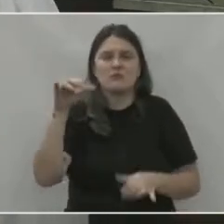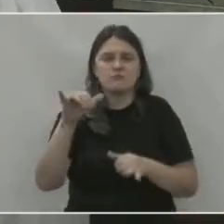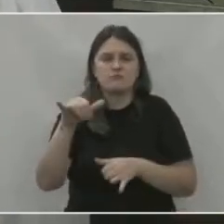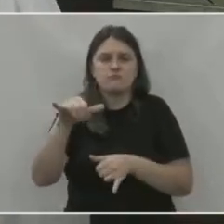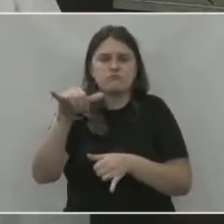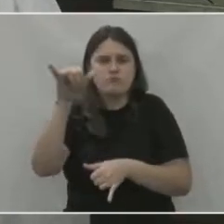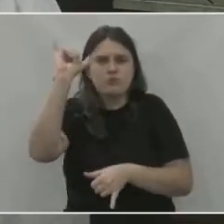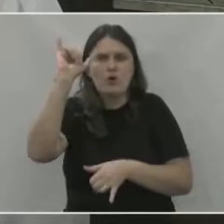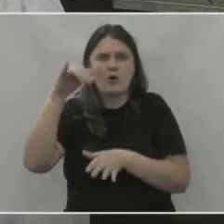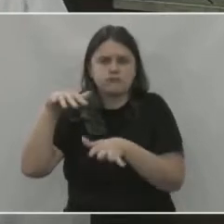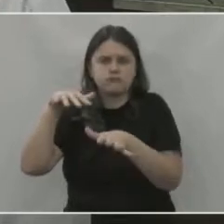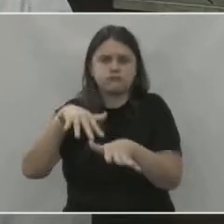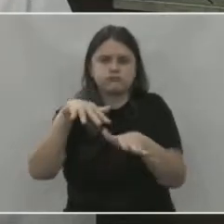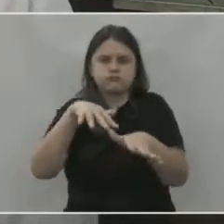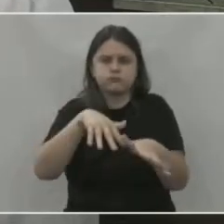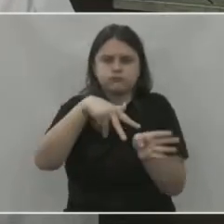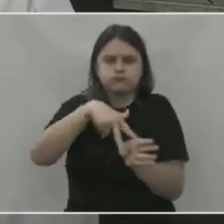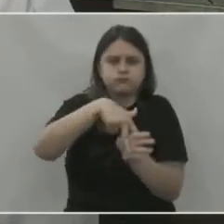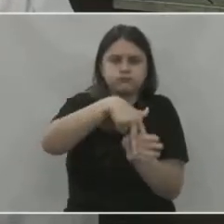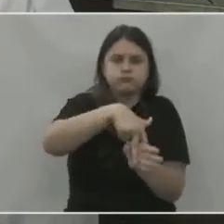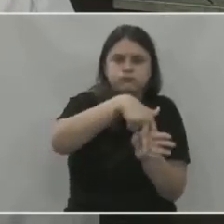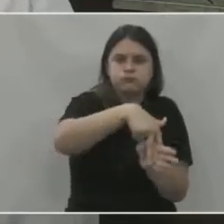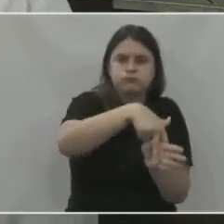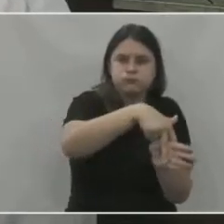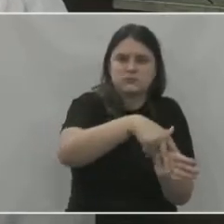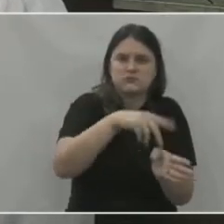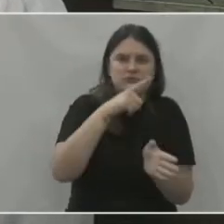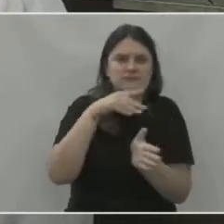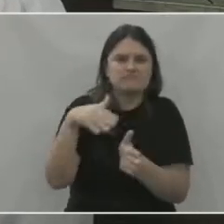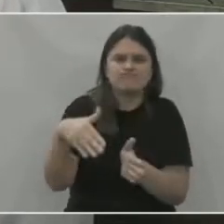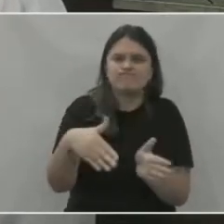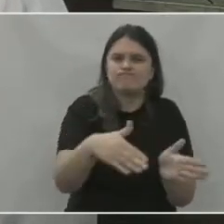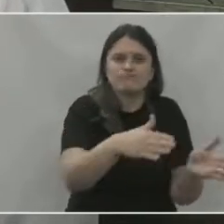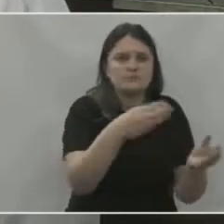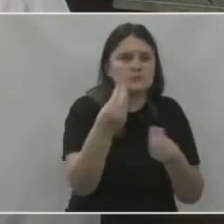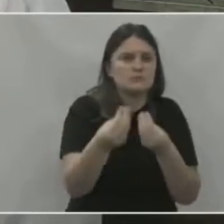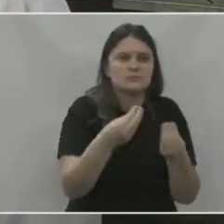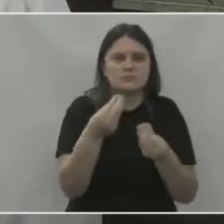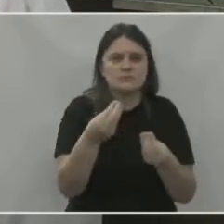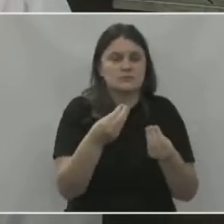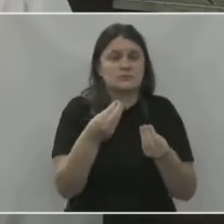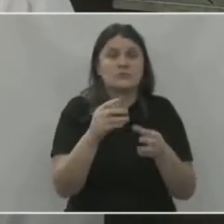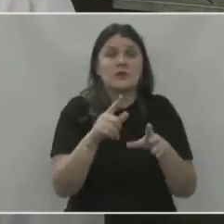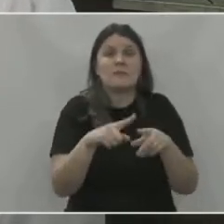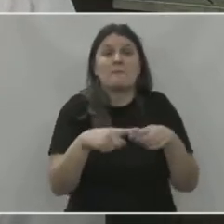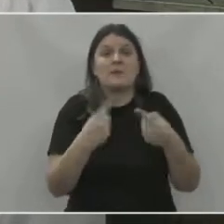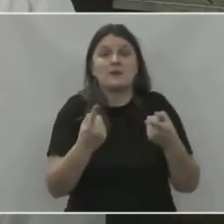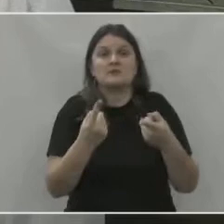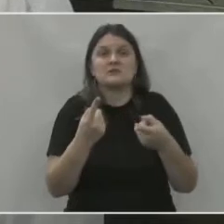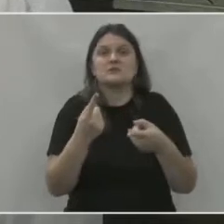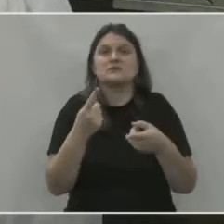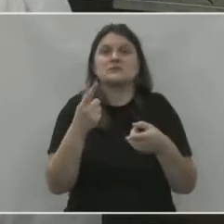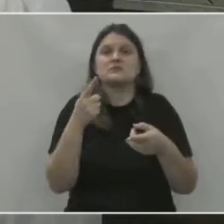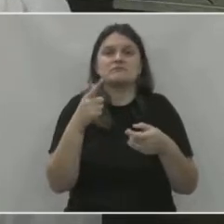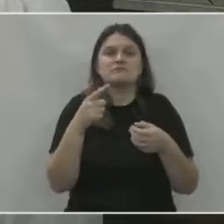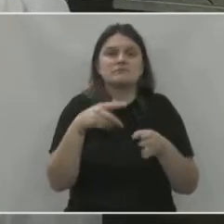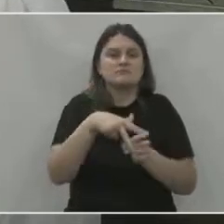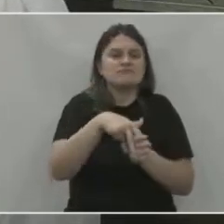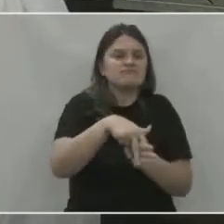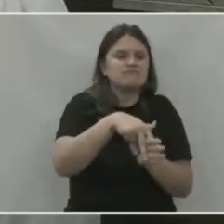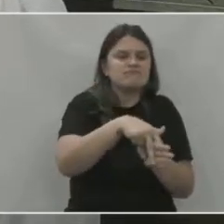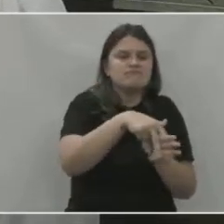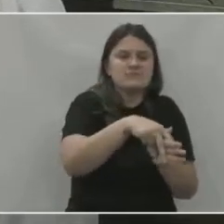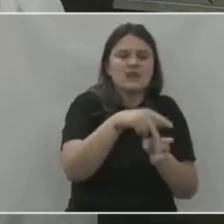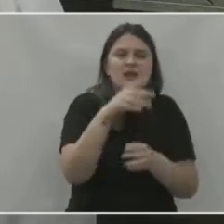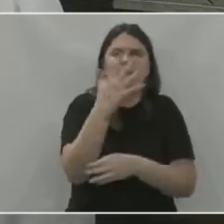andando por estradas bem precárias, né? Mais picadas que